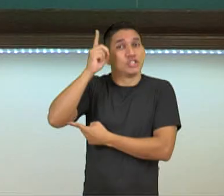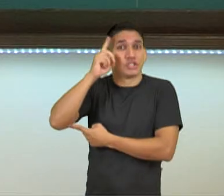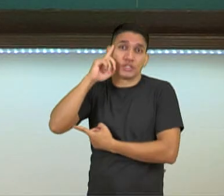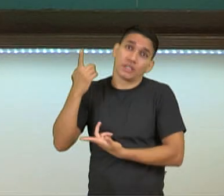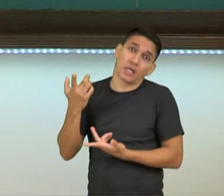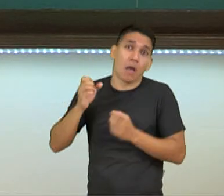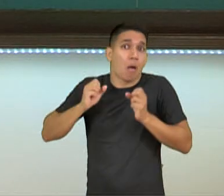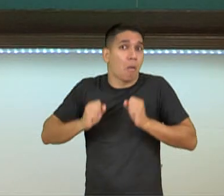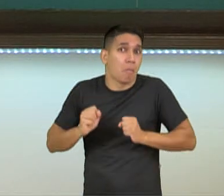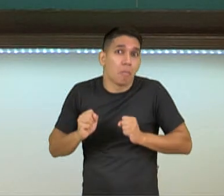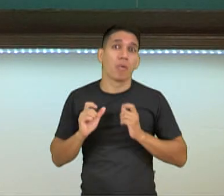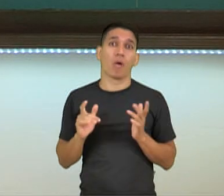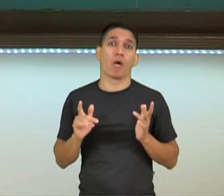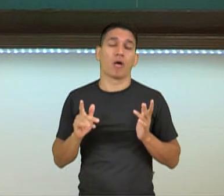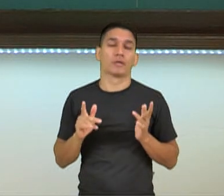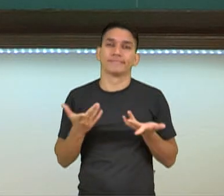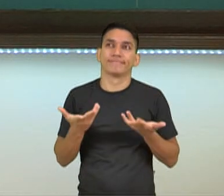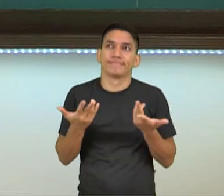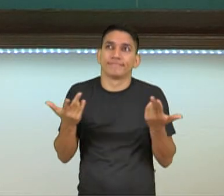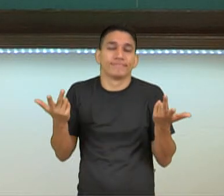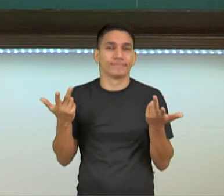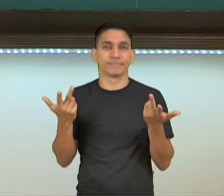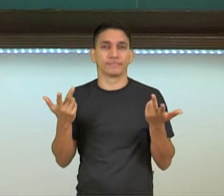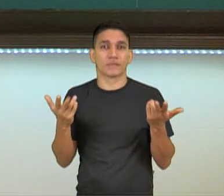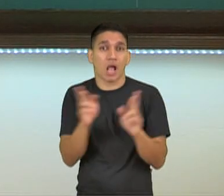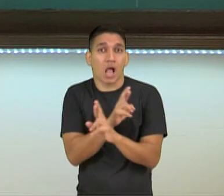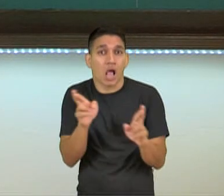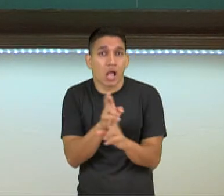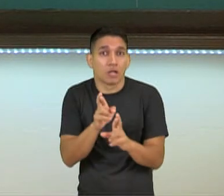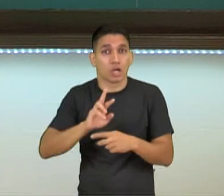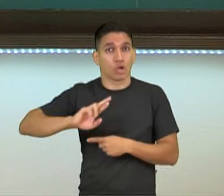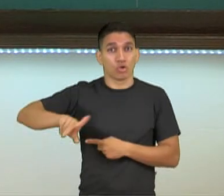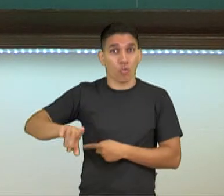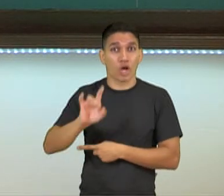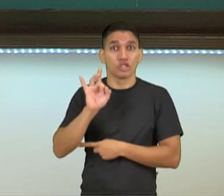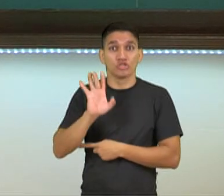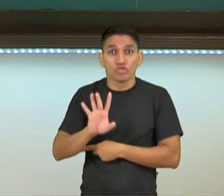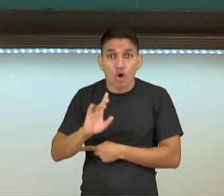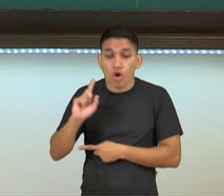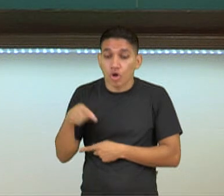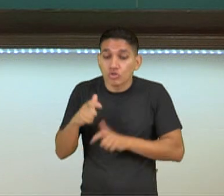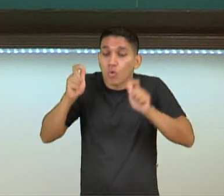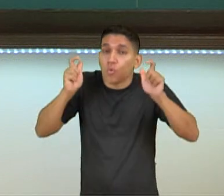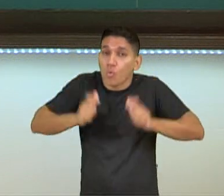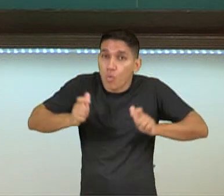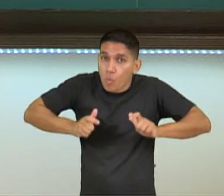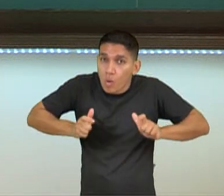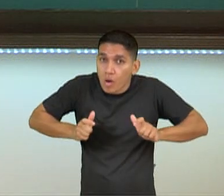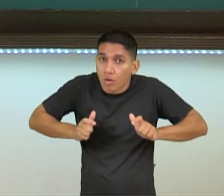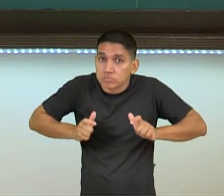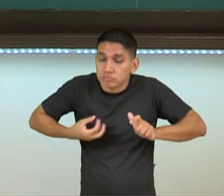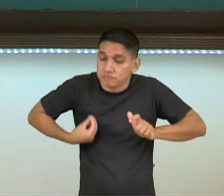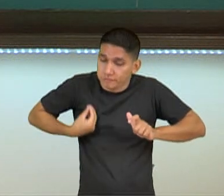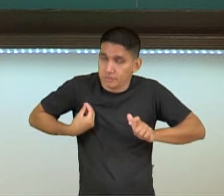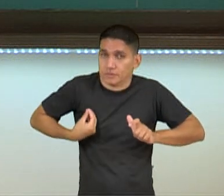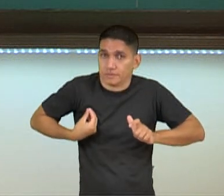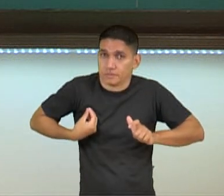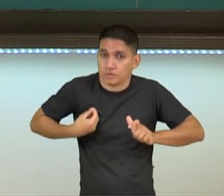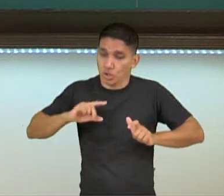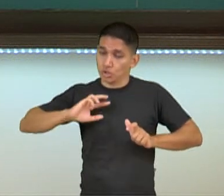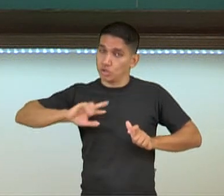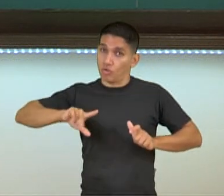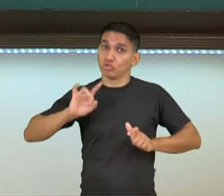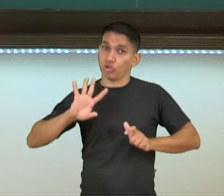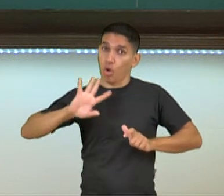dia e que podem ser fatos que estão acontecendo, não só na nossa localidade, não só no nosso país,